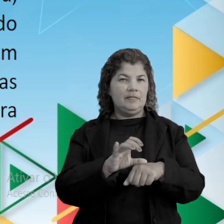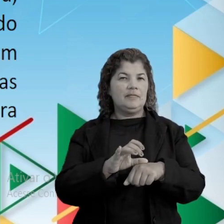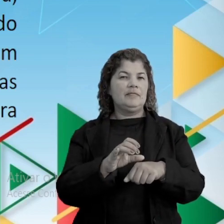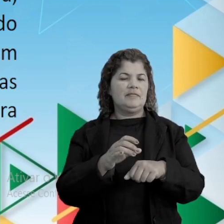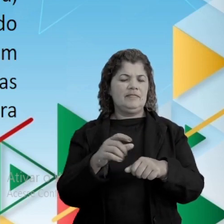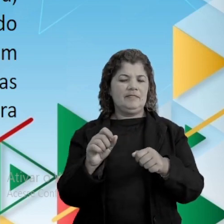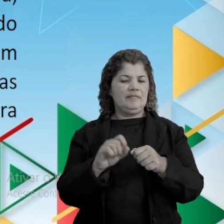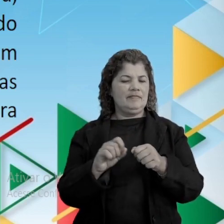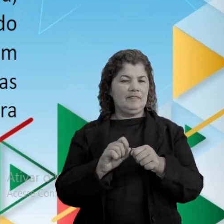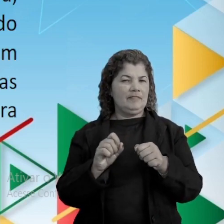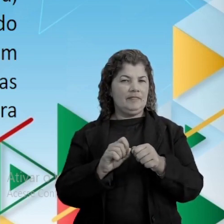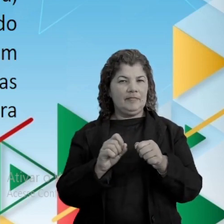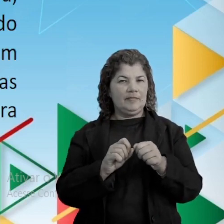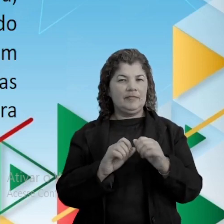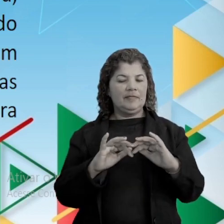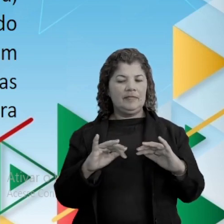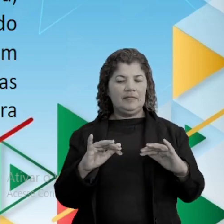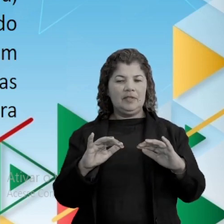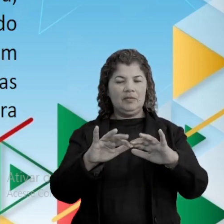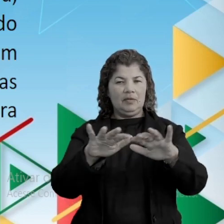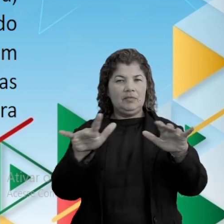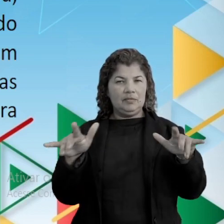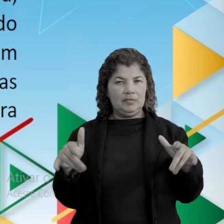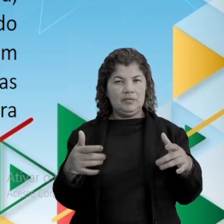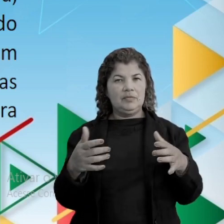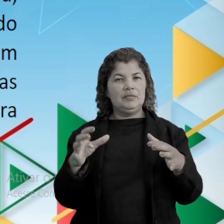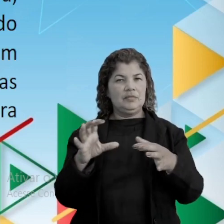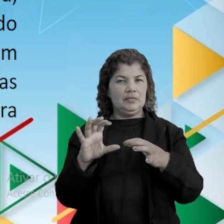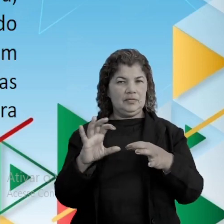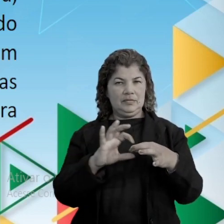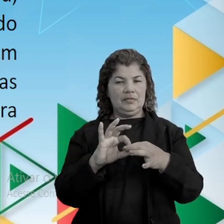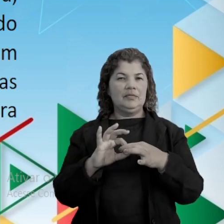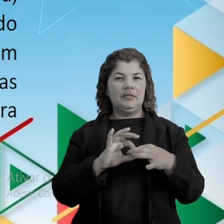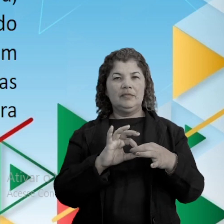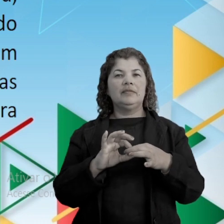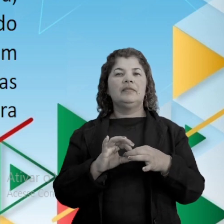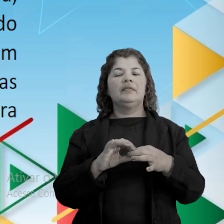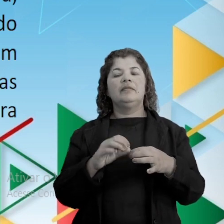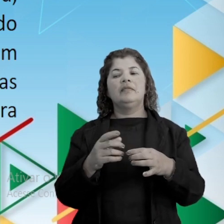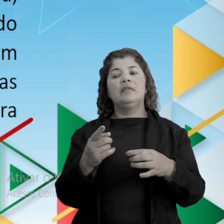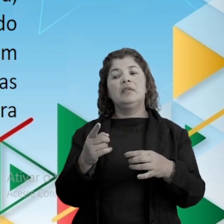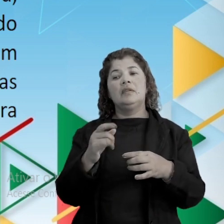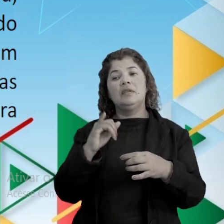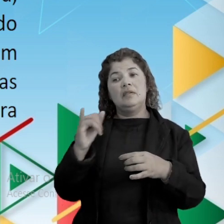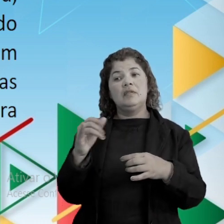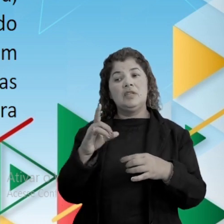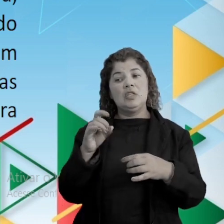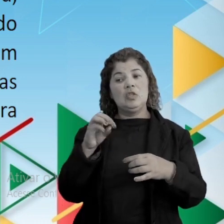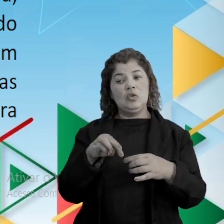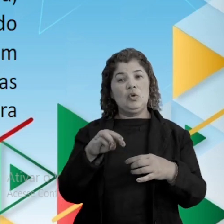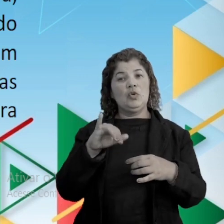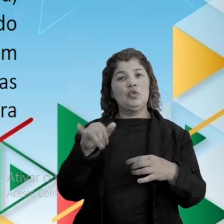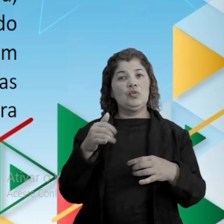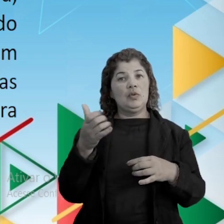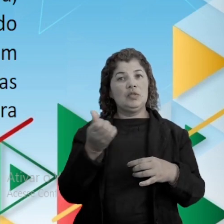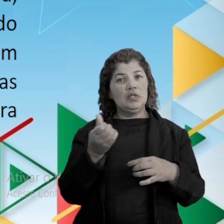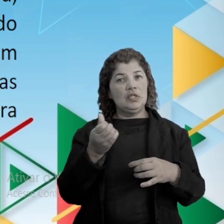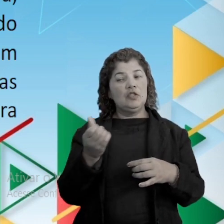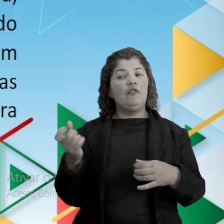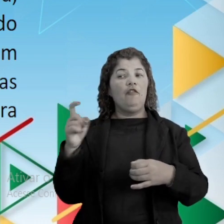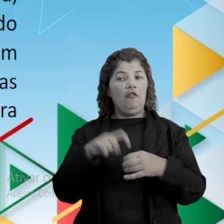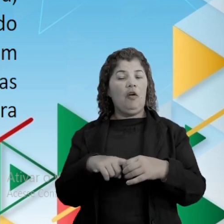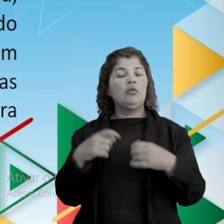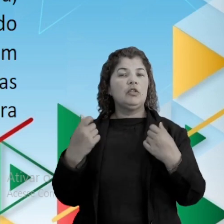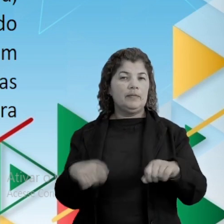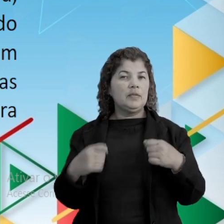das cortes decidiu o quê? Que D. João VI devia voltar imediatamente